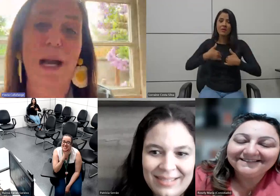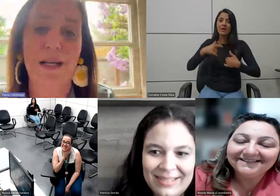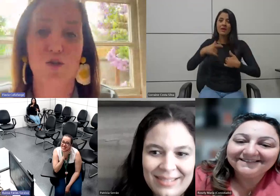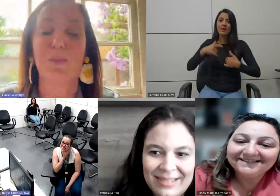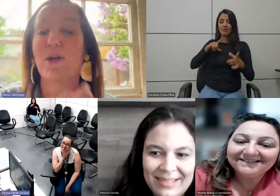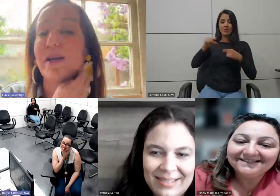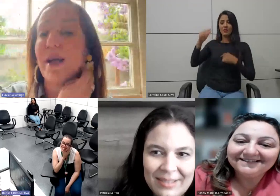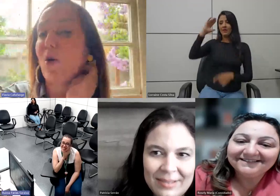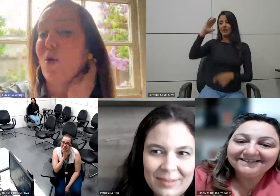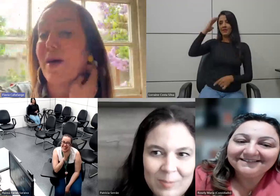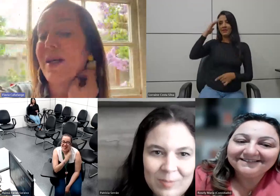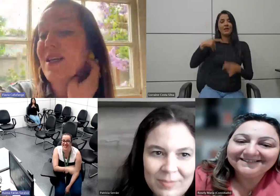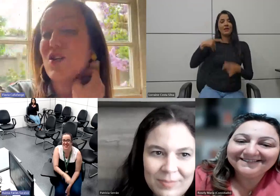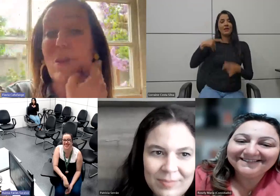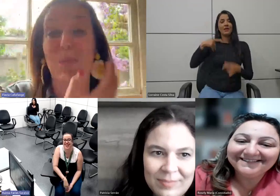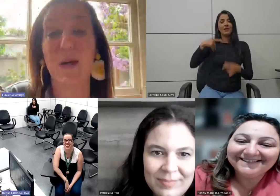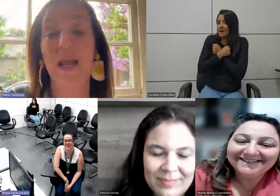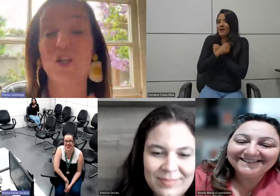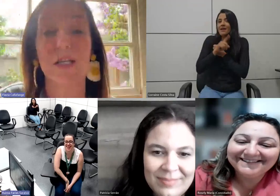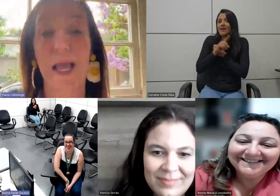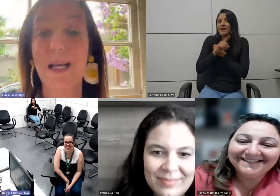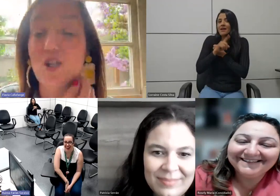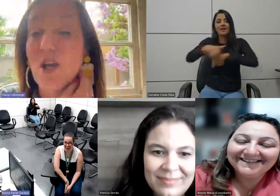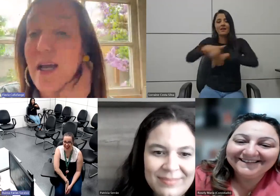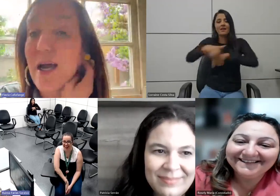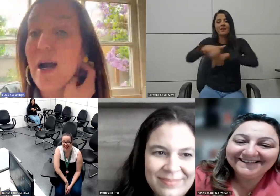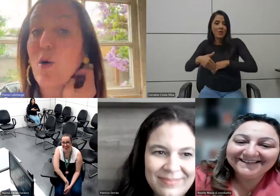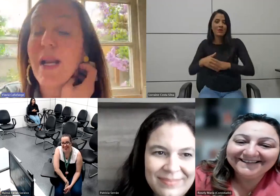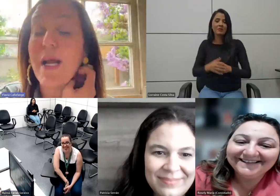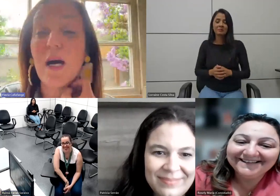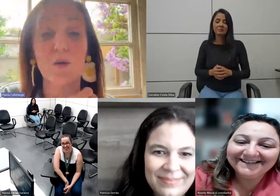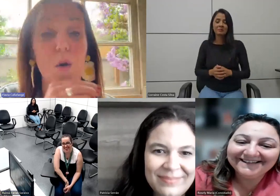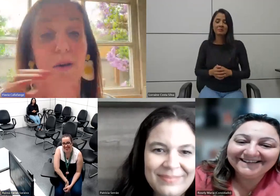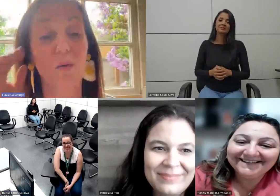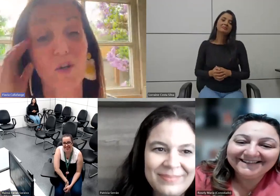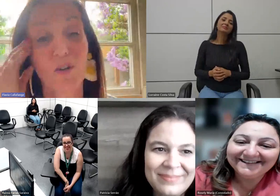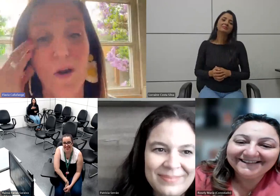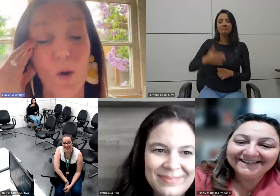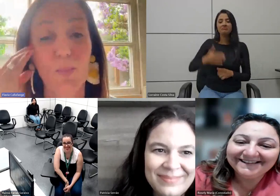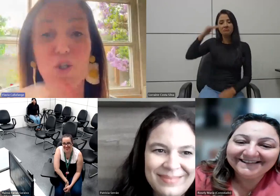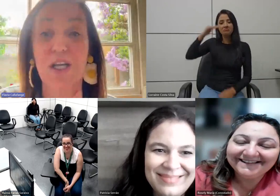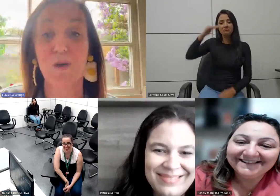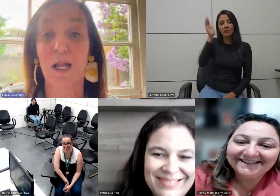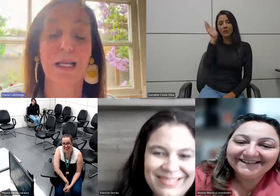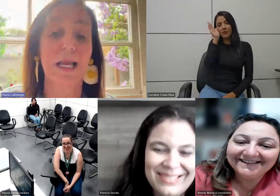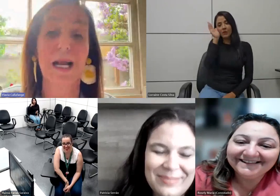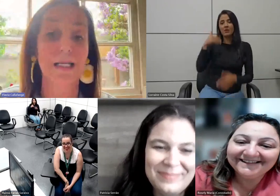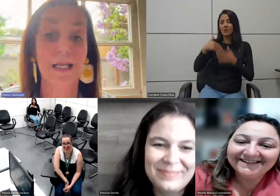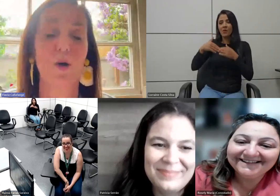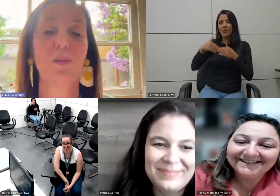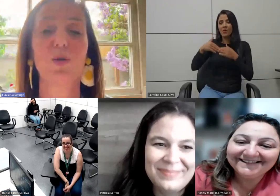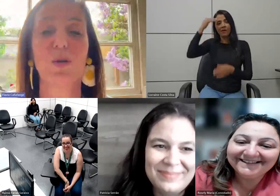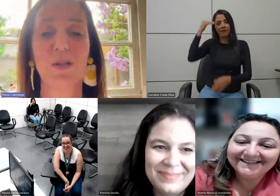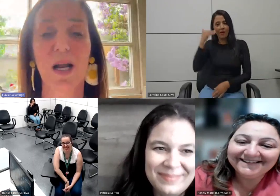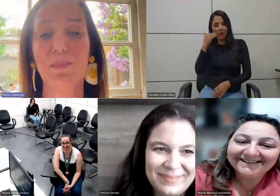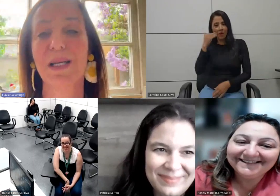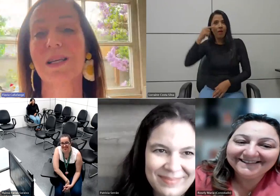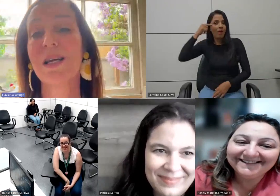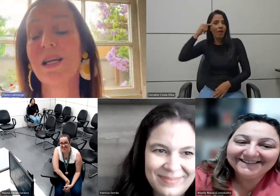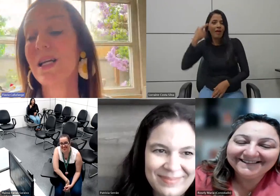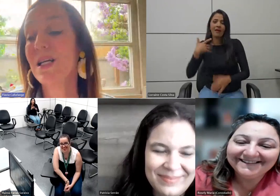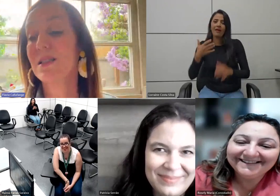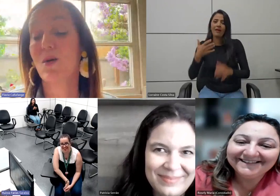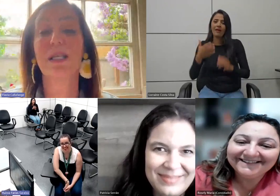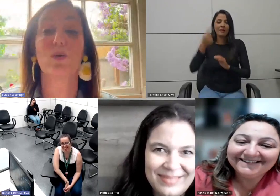entende ela abraça o japonês na rua japonês japonês coreano qualquer um que tiver o olho puxadinho ela quer casar agora botou isso na